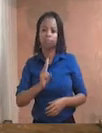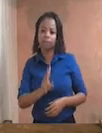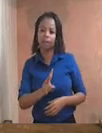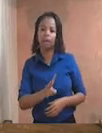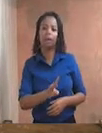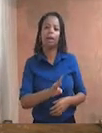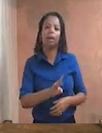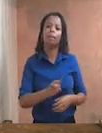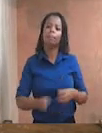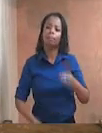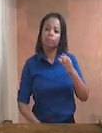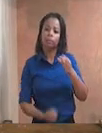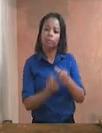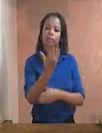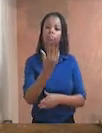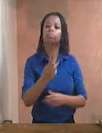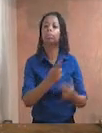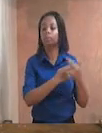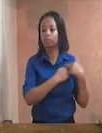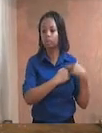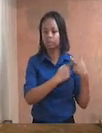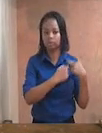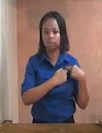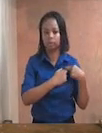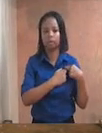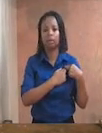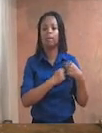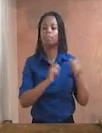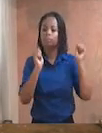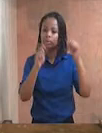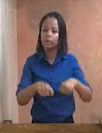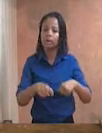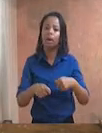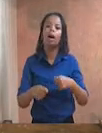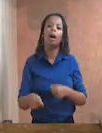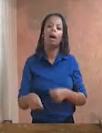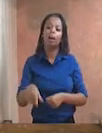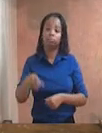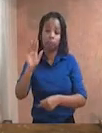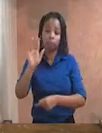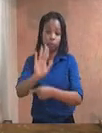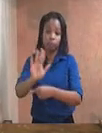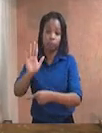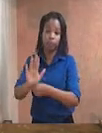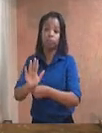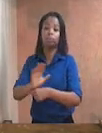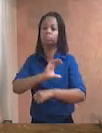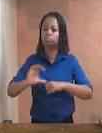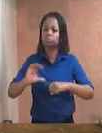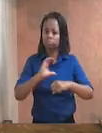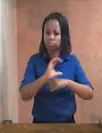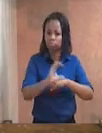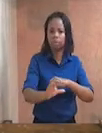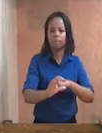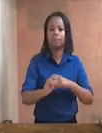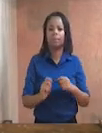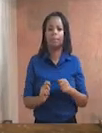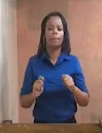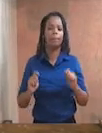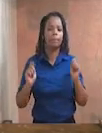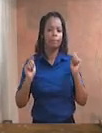responsável ou nas hipóteses de acolhimento institucional e institucional